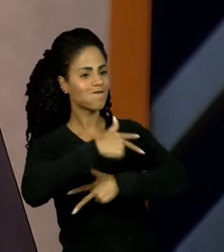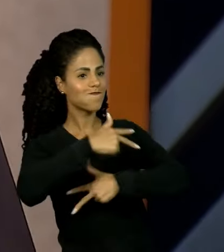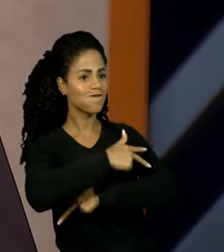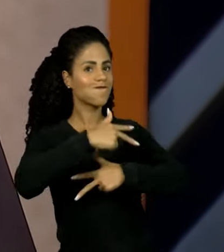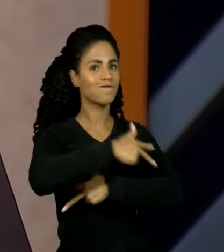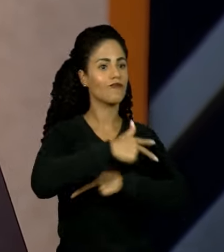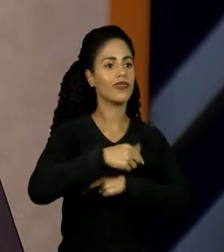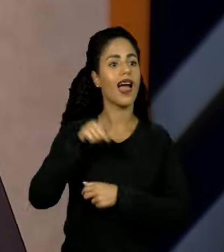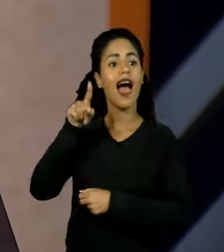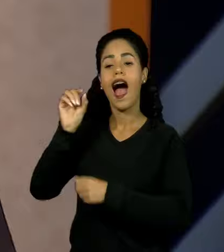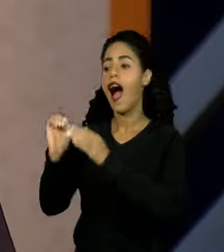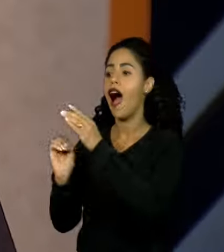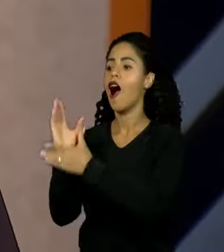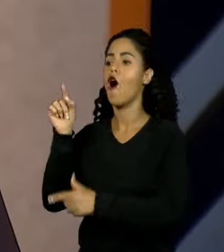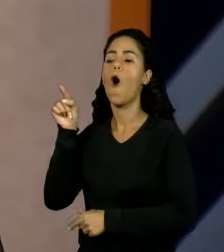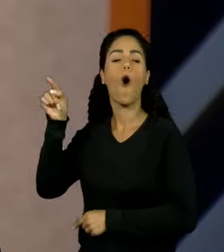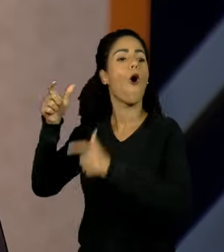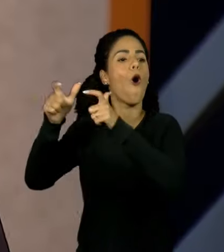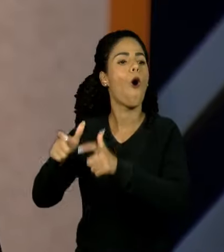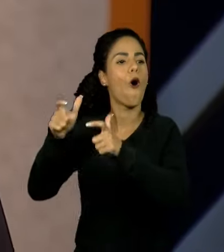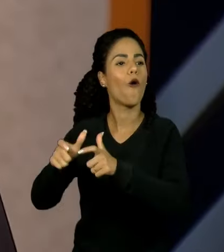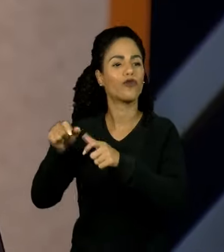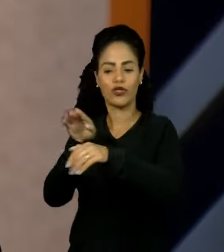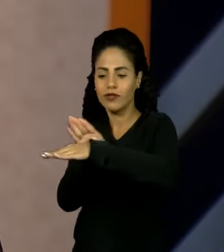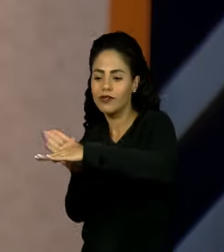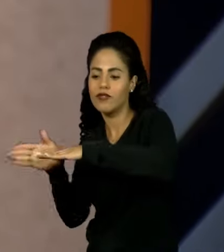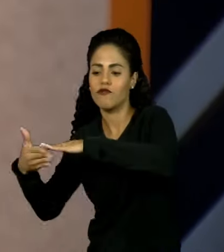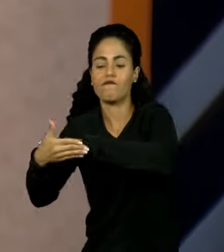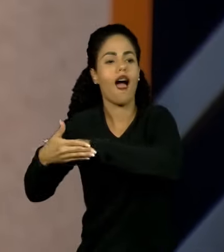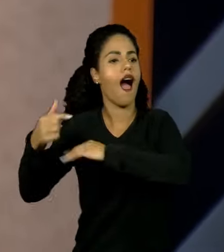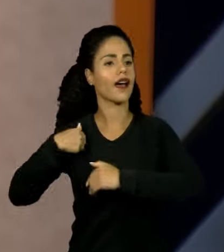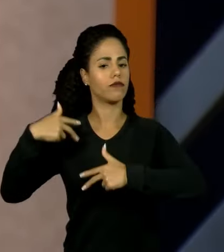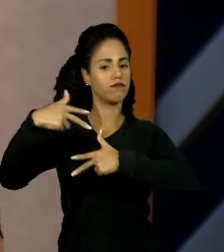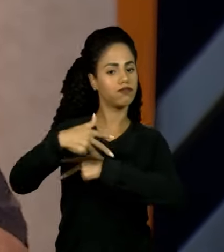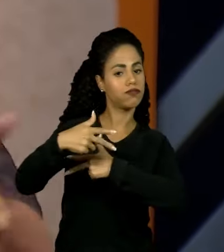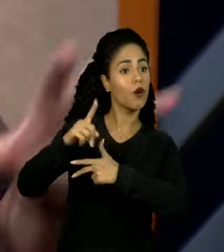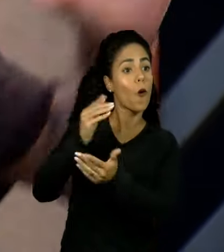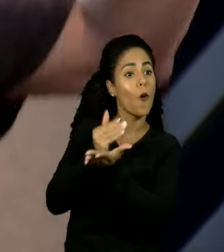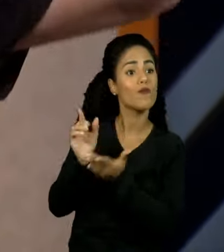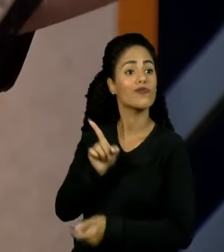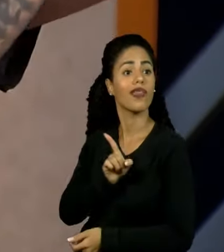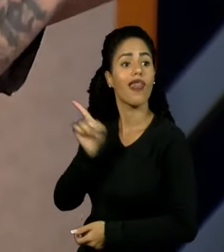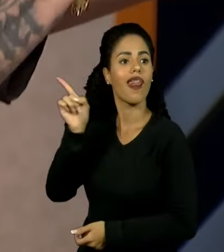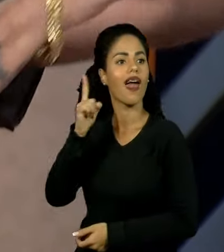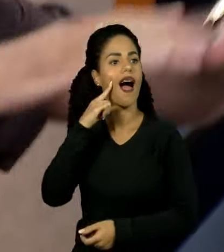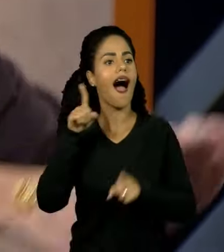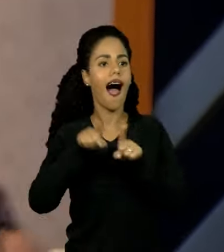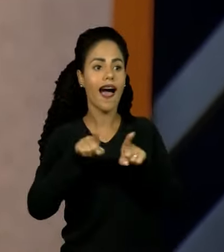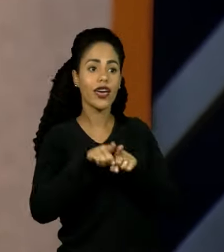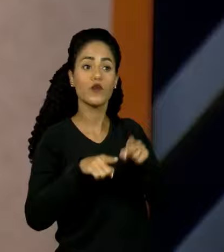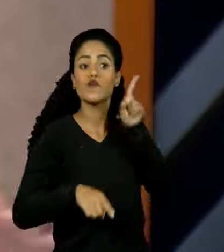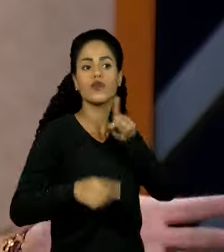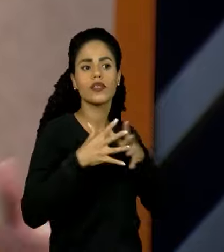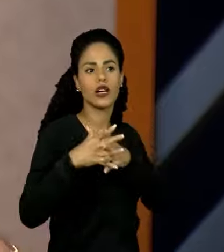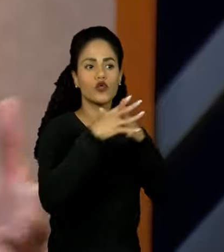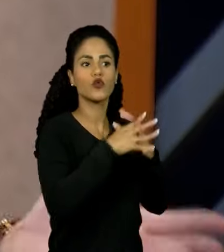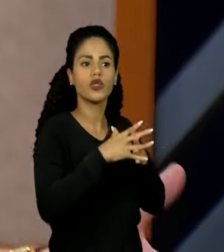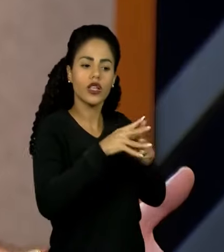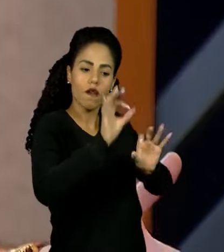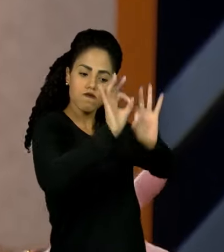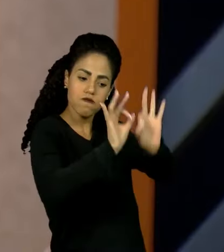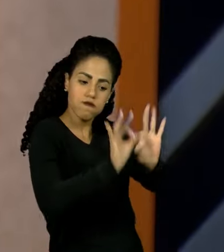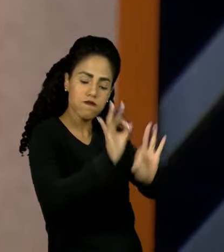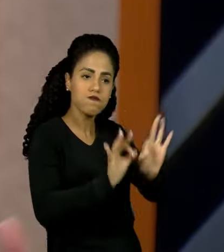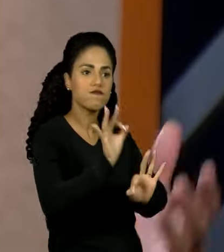nasce na Jamaica, quando os DJs falavam em cima de batidas. Isso aconteceu lá, foi aperfeiçoado nos Estados Unidos, se é que eu posso dizer